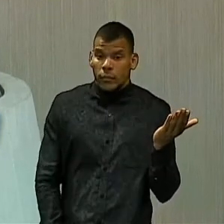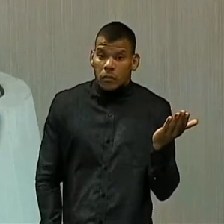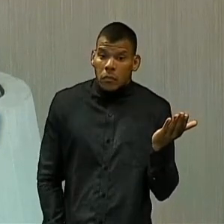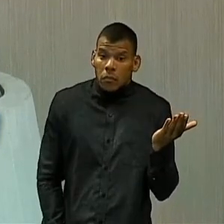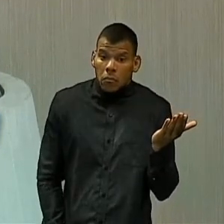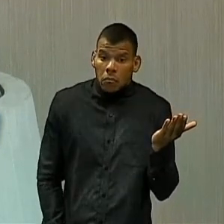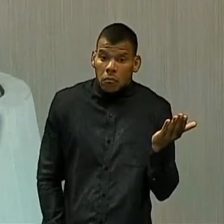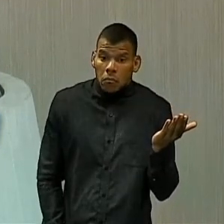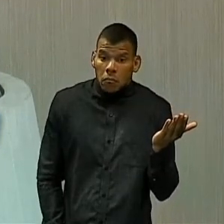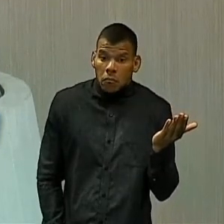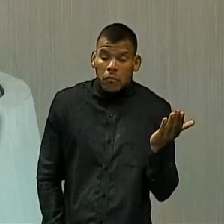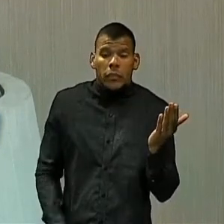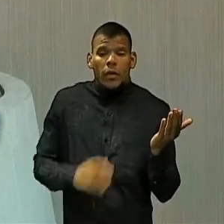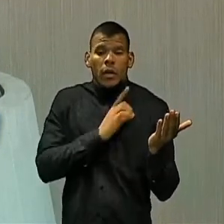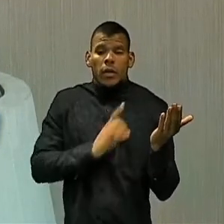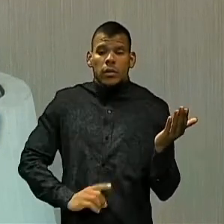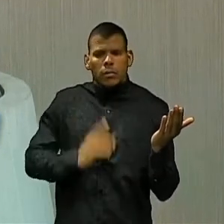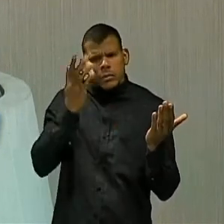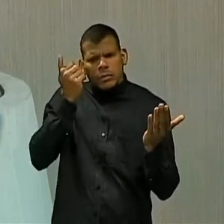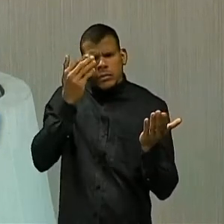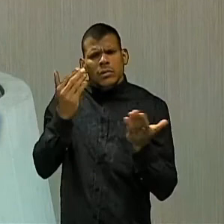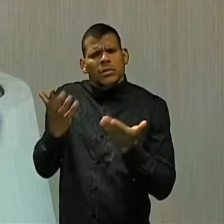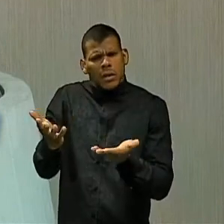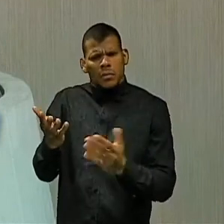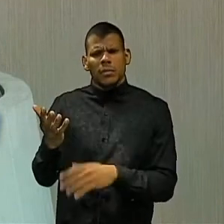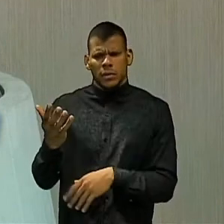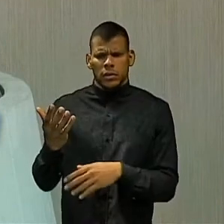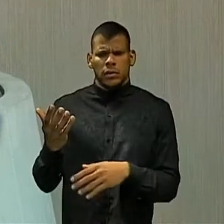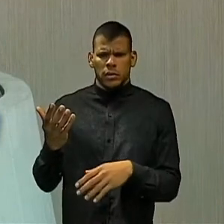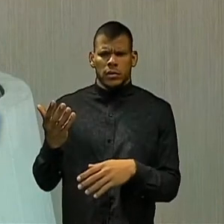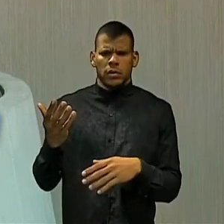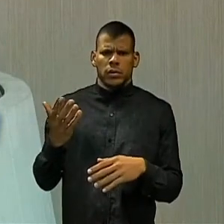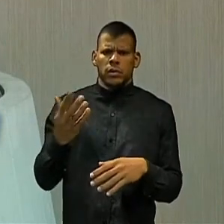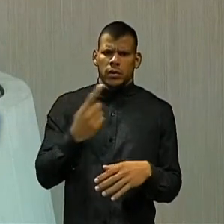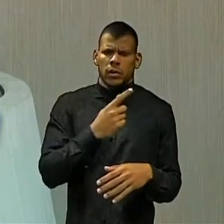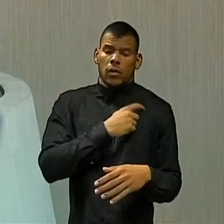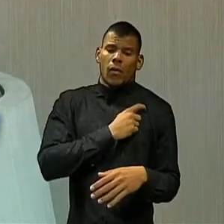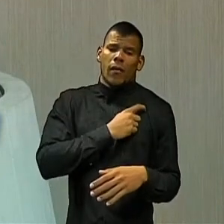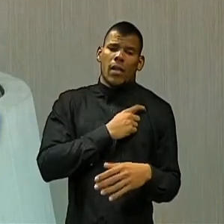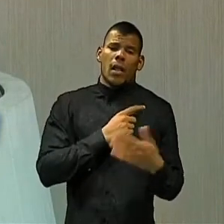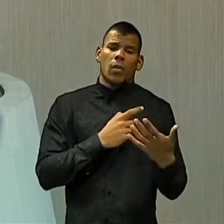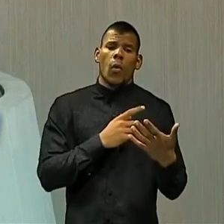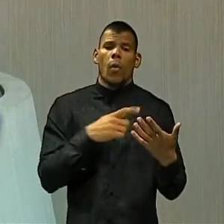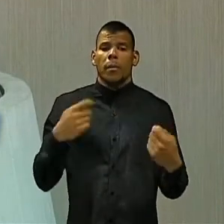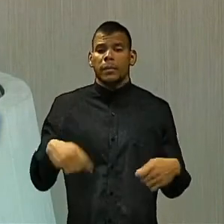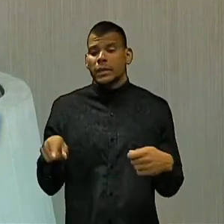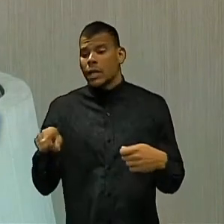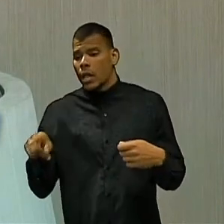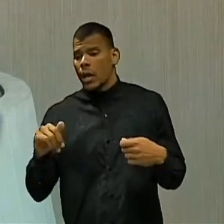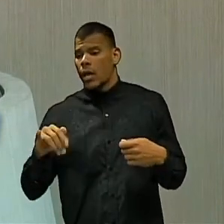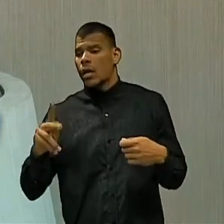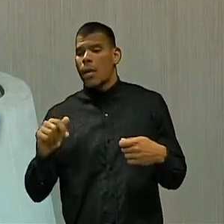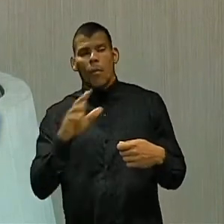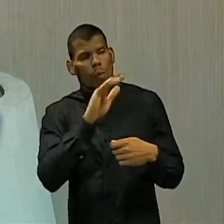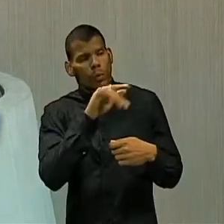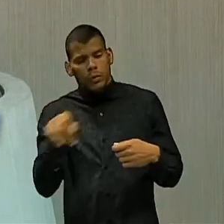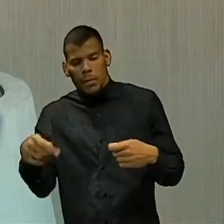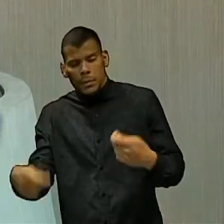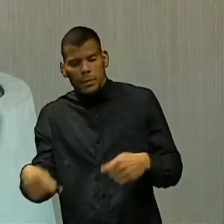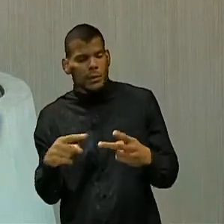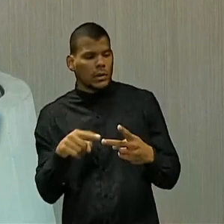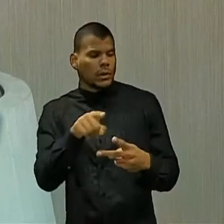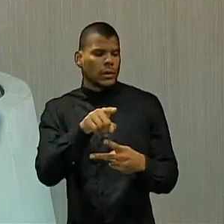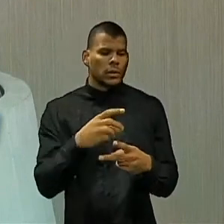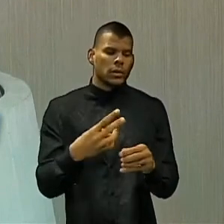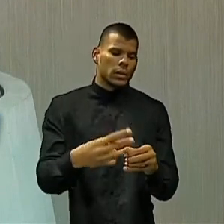é quem está lá na ponta e sabe muito mais do que o governador. O que está precisando é a região do Iamuns, do Cariri, o